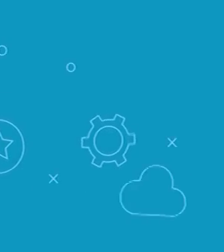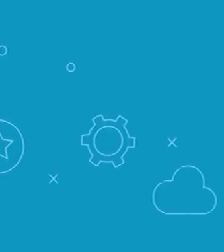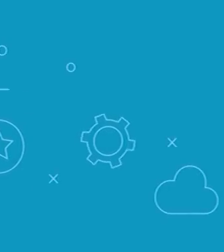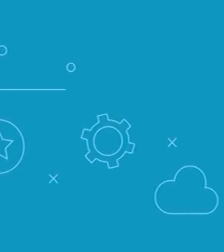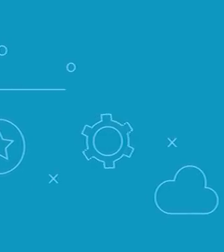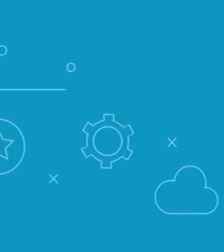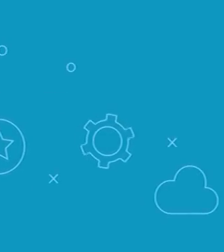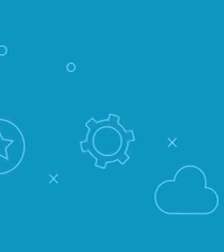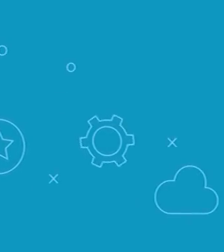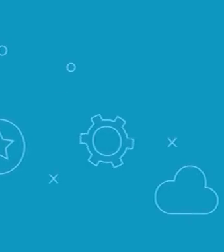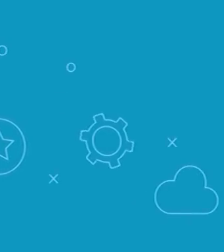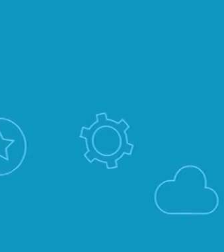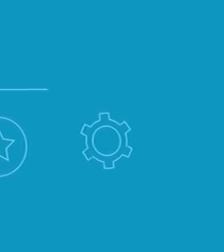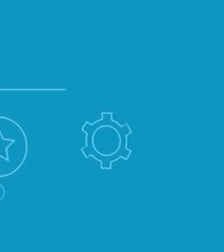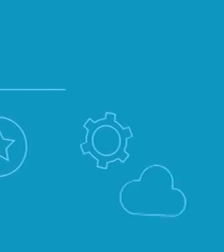Música Música Música Música Música Música